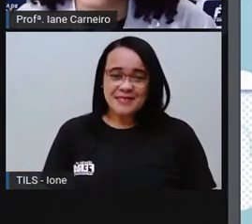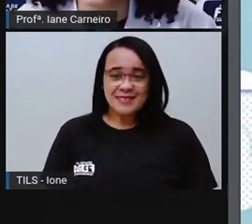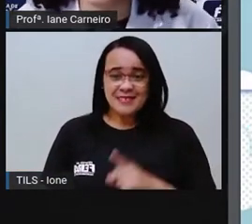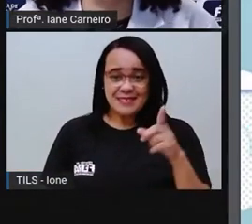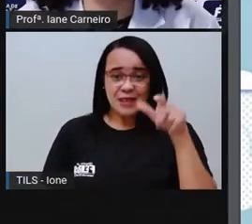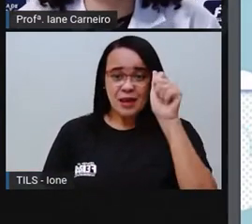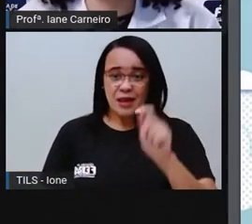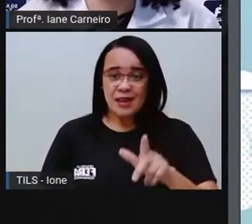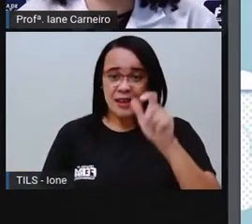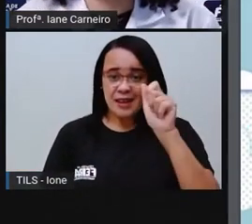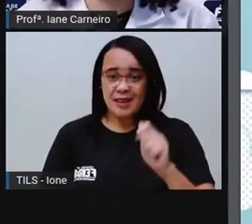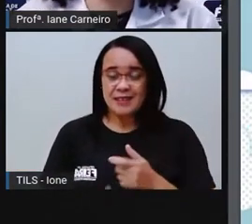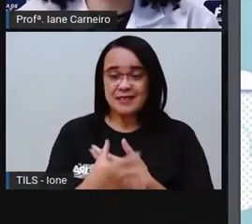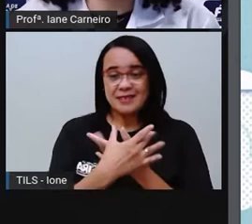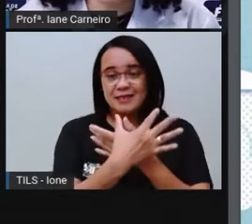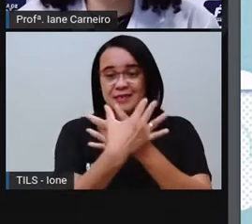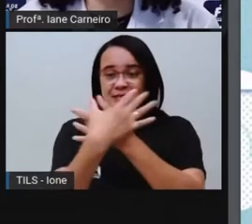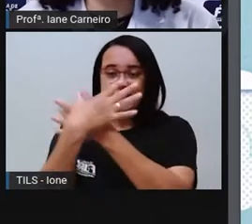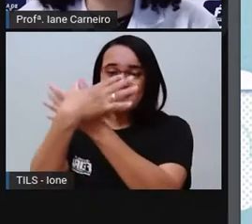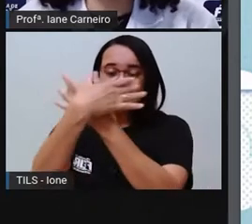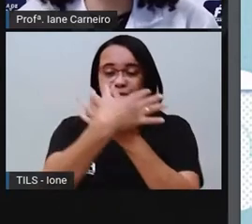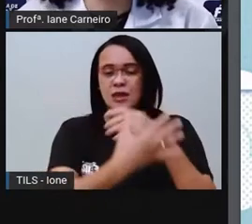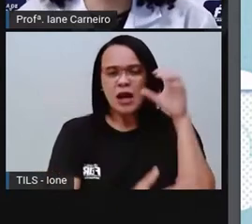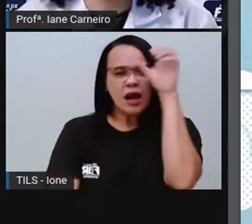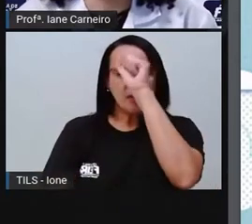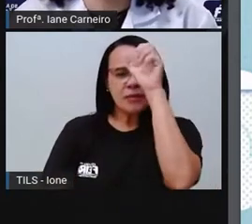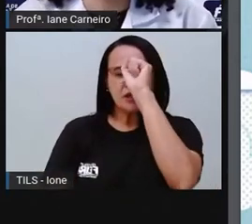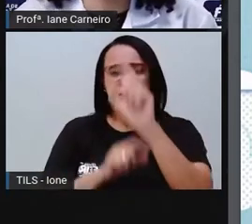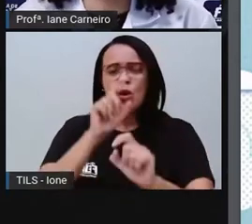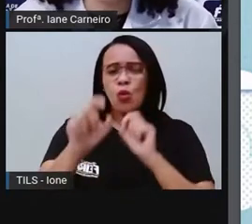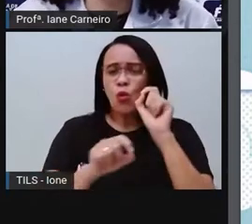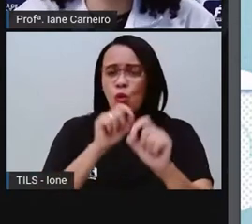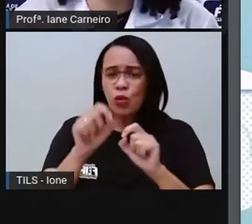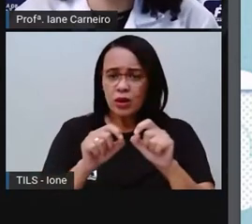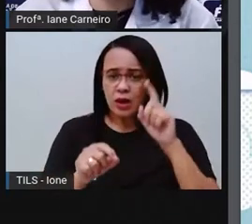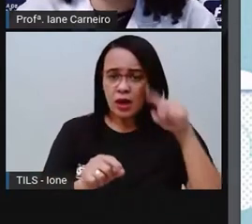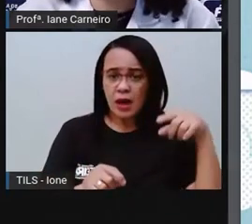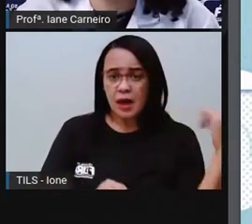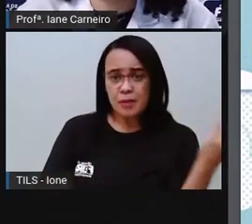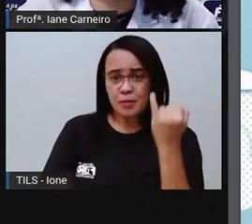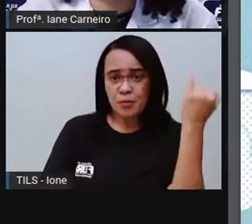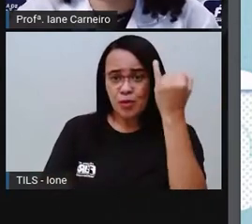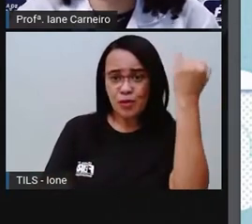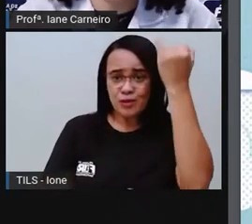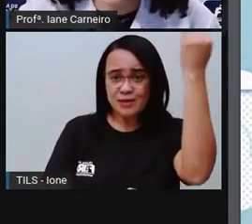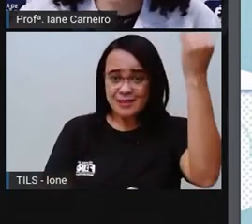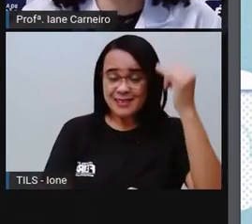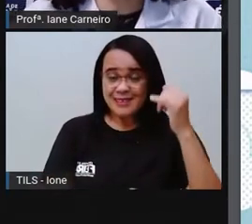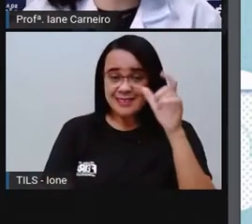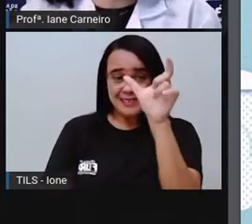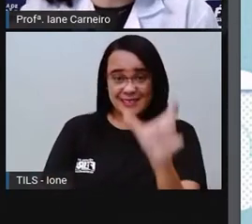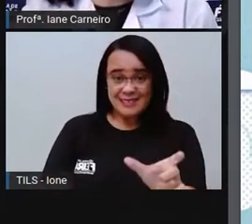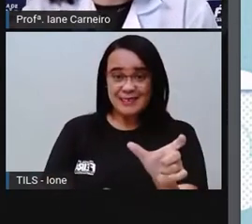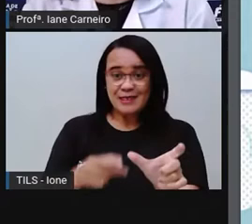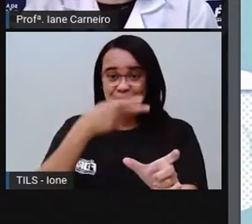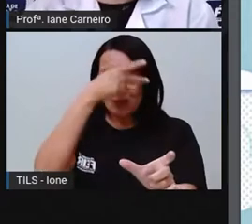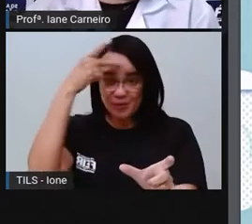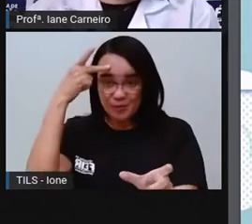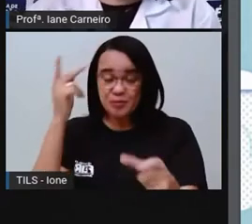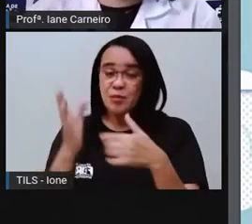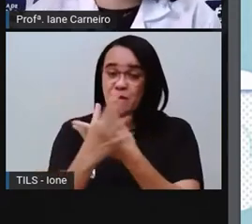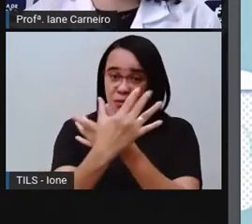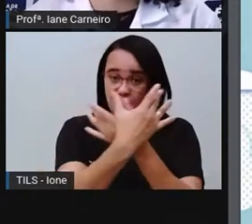Azuleta, então, aprendeu uma importante lição, que só quando nos amamos, é feliz o coração.